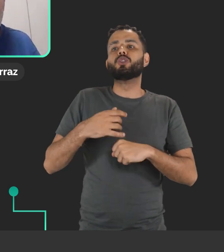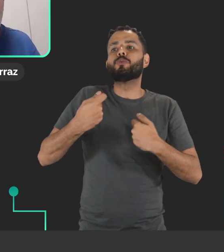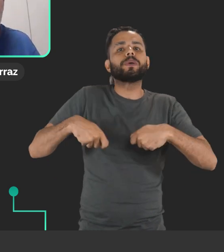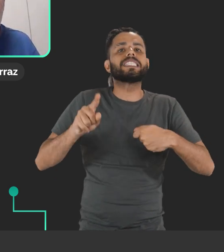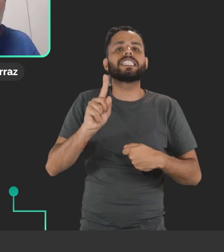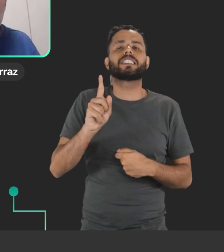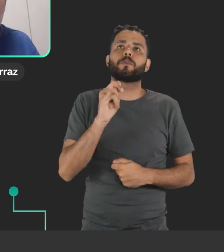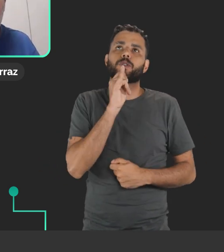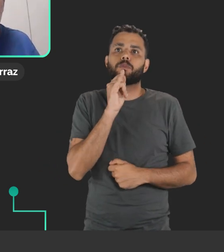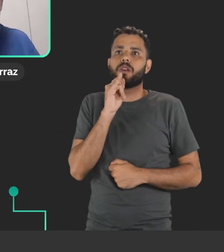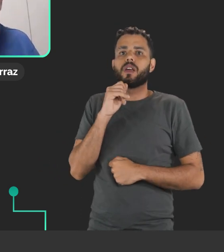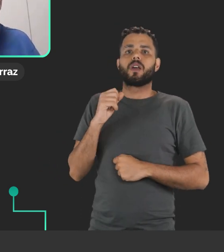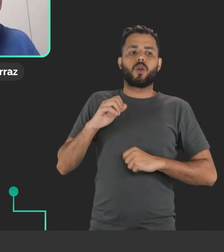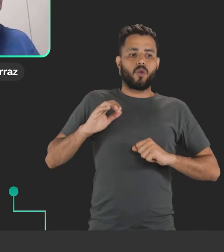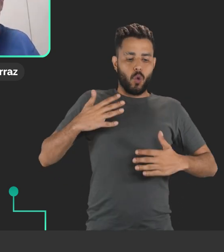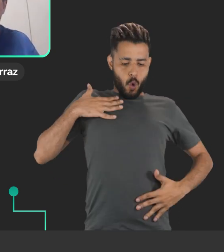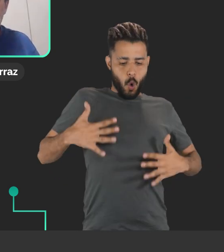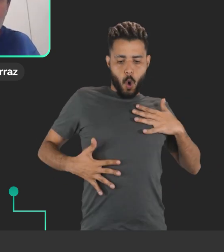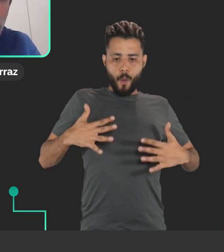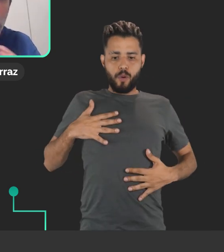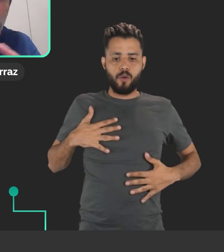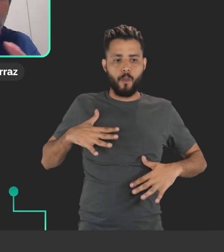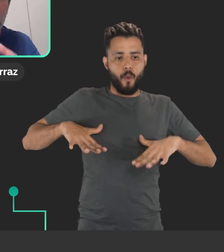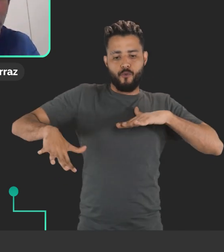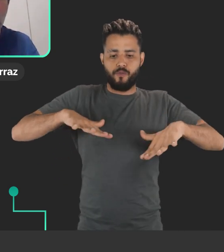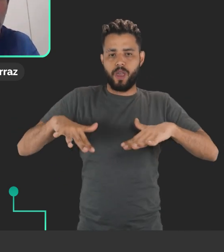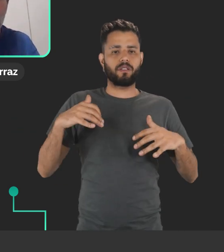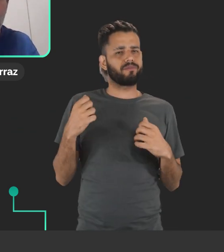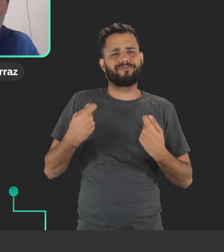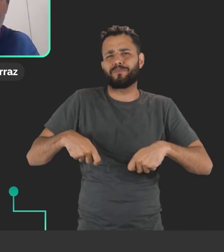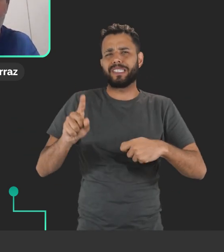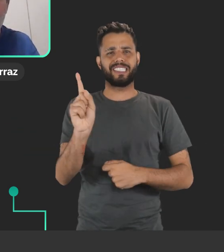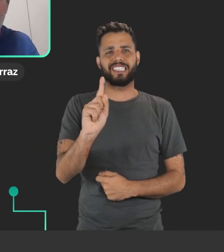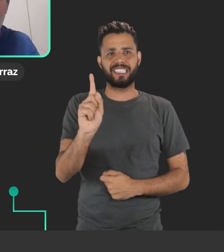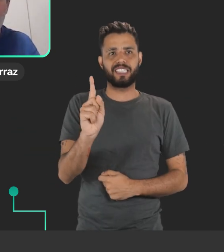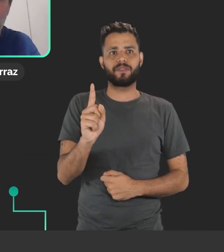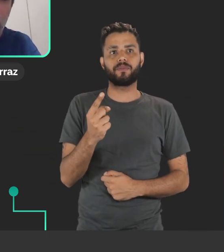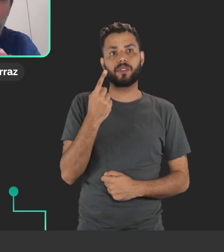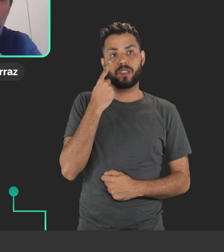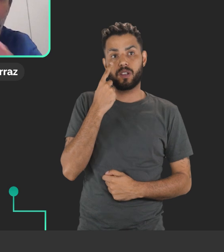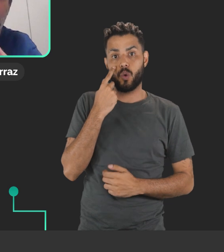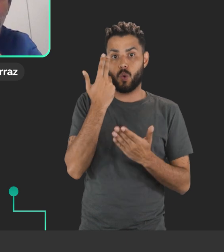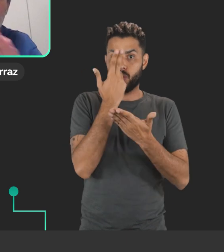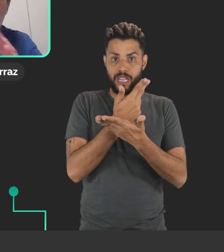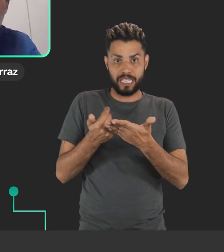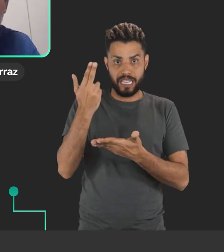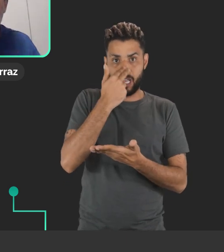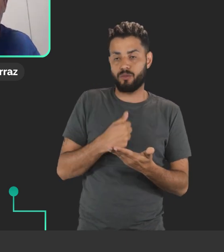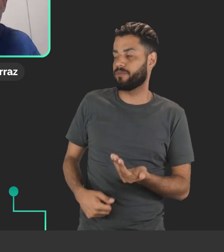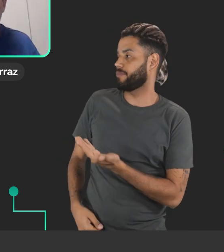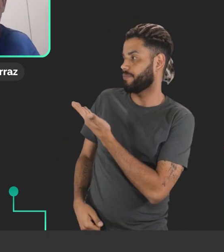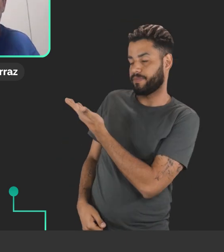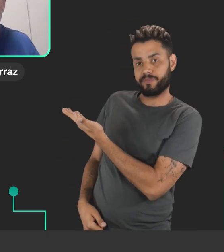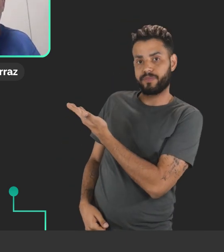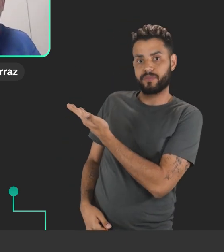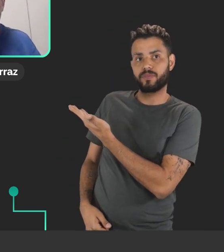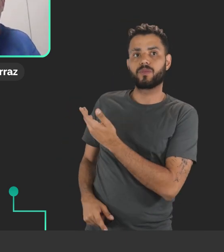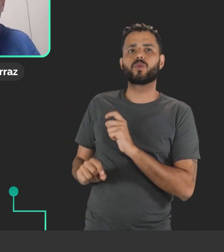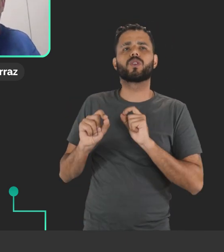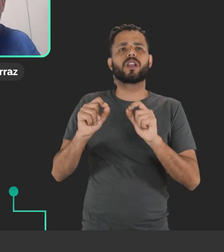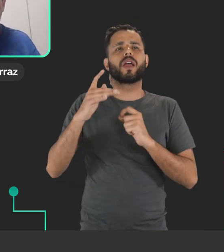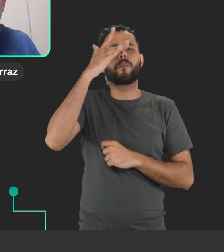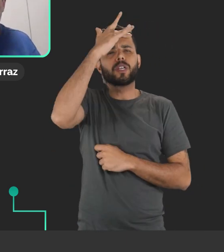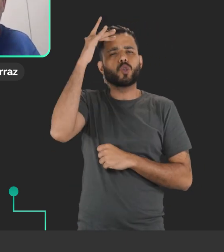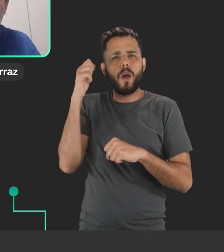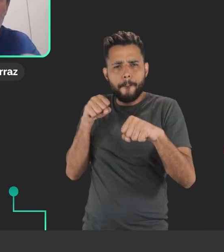fisicamente, né? Aqui, a gente dá um exemplo de... Tem uma ilustração aqui de uma